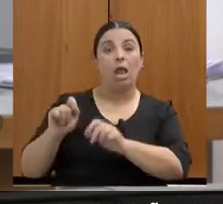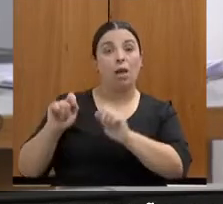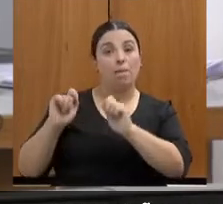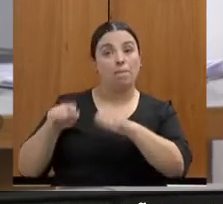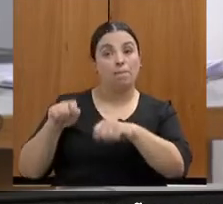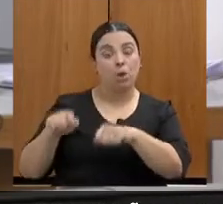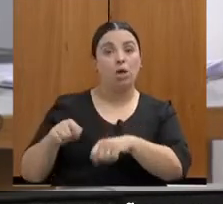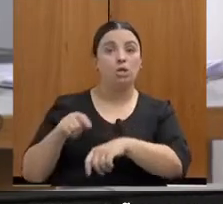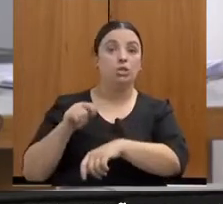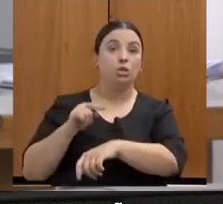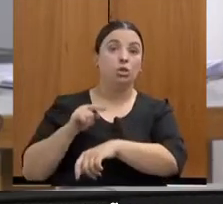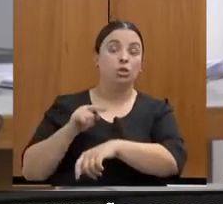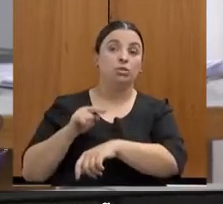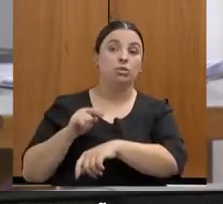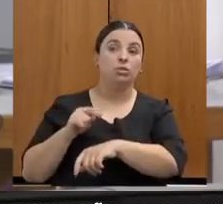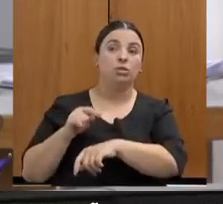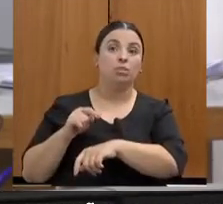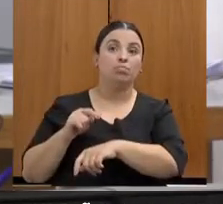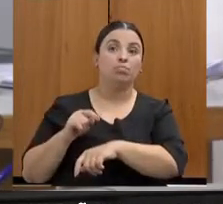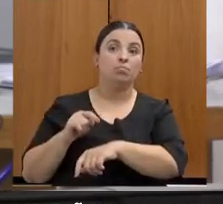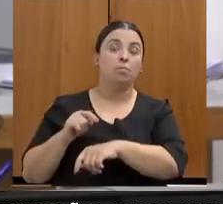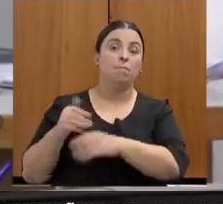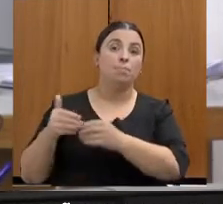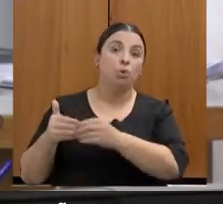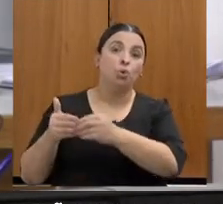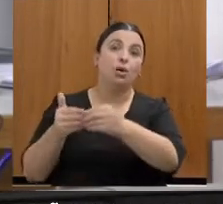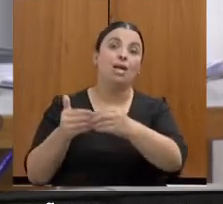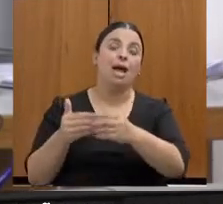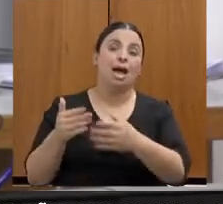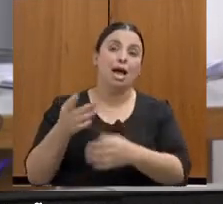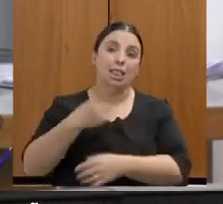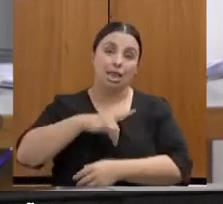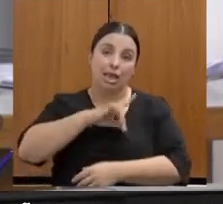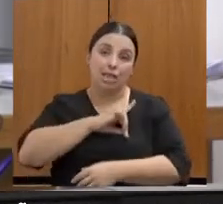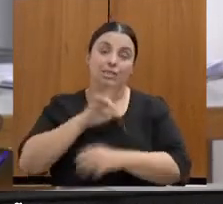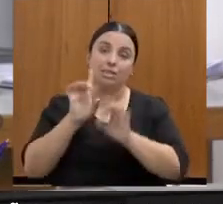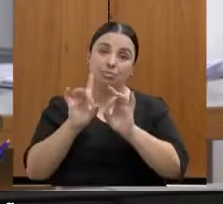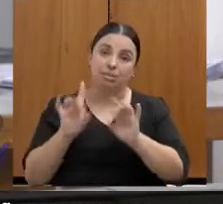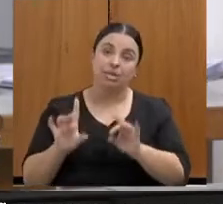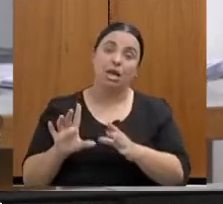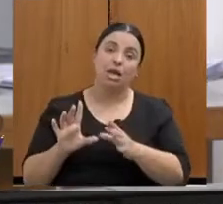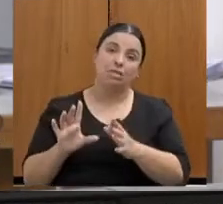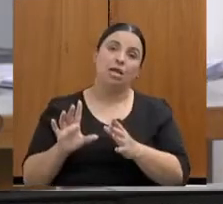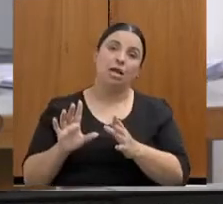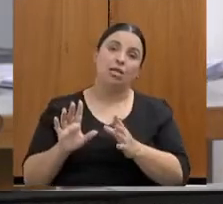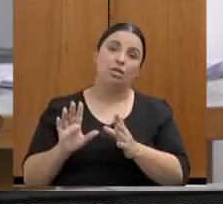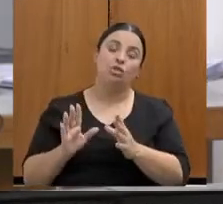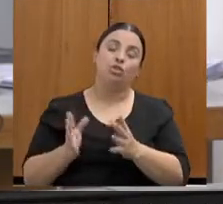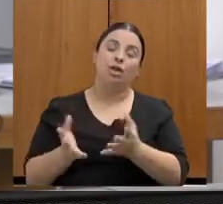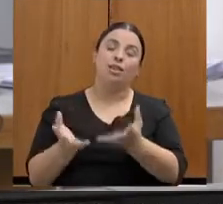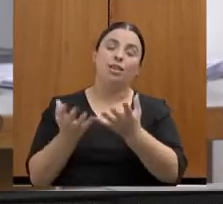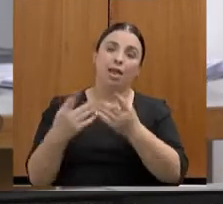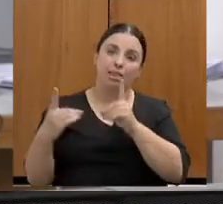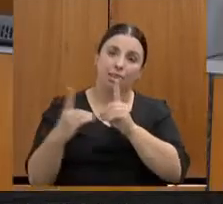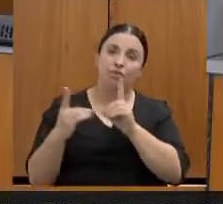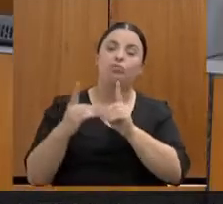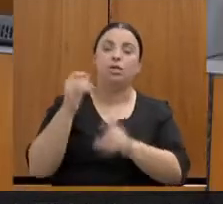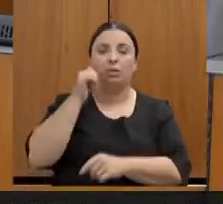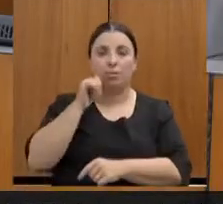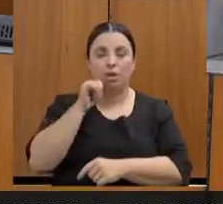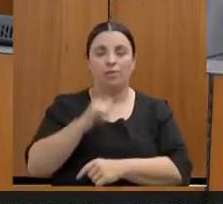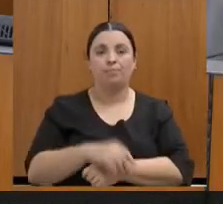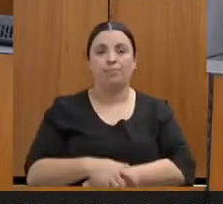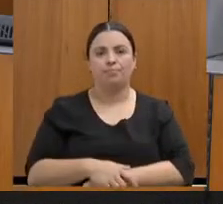no momento subsequente, procurar as delegacias especializadas de atendimento. Existe algum